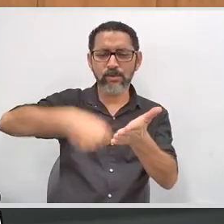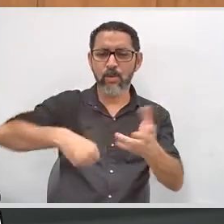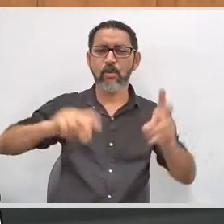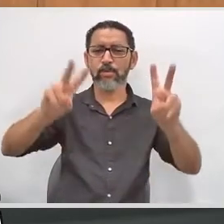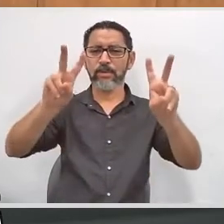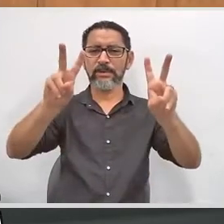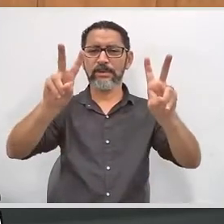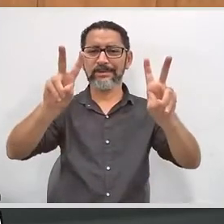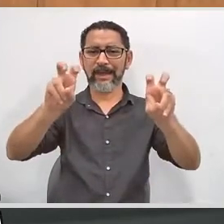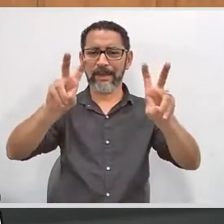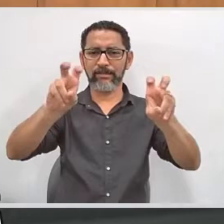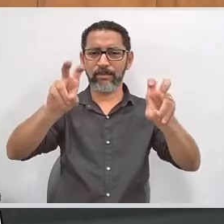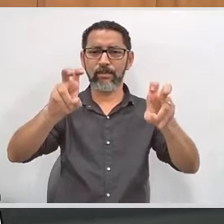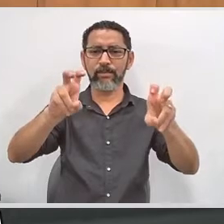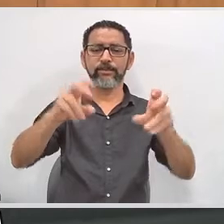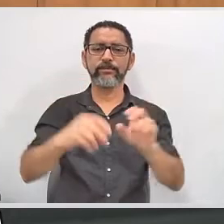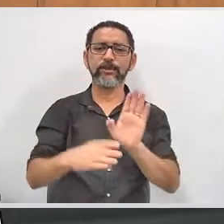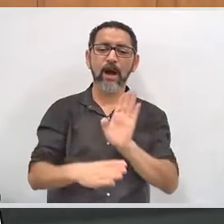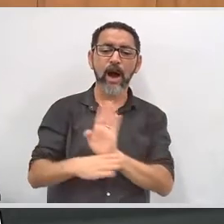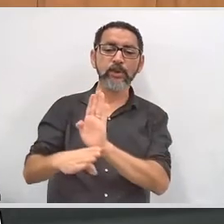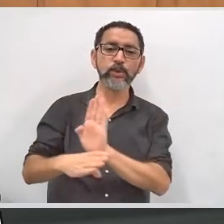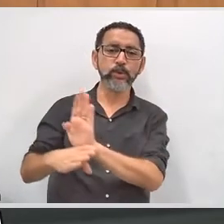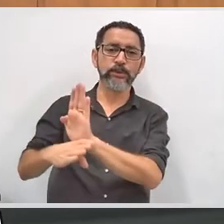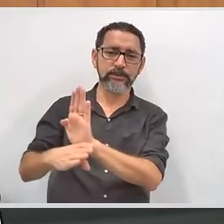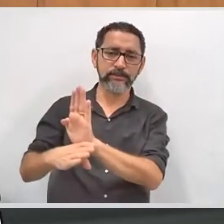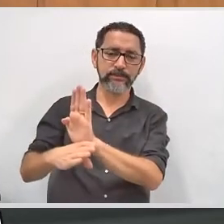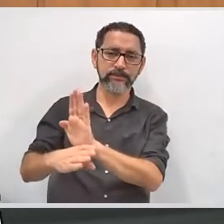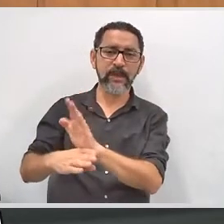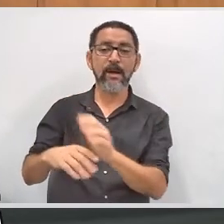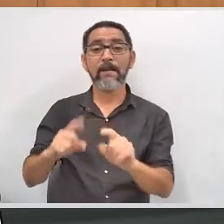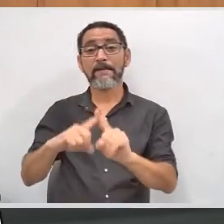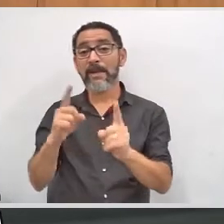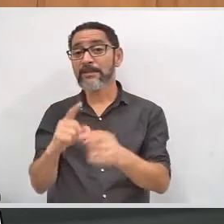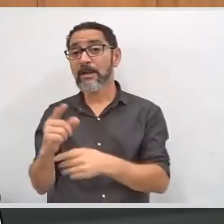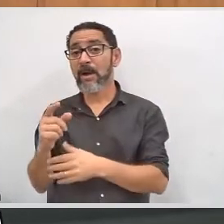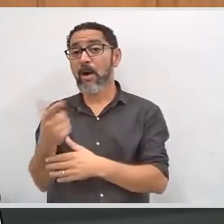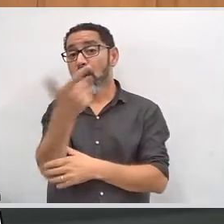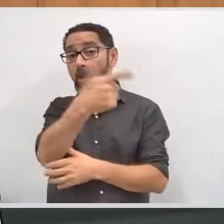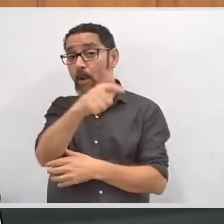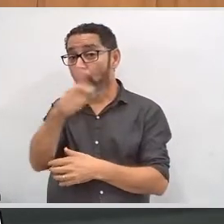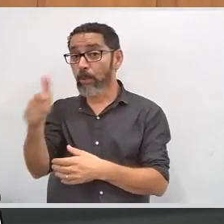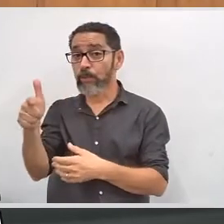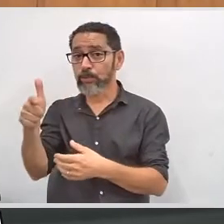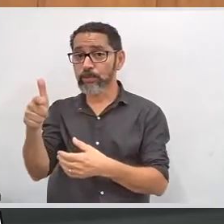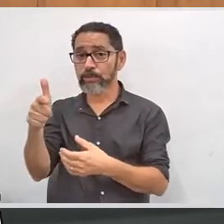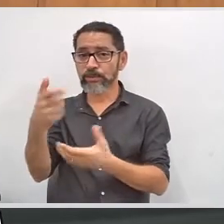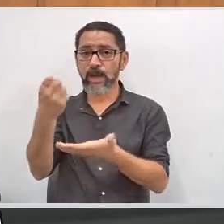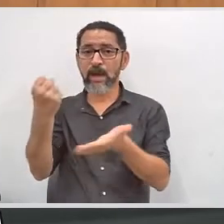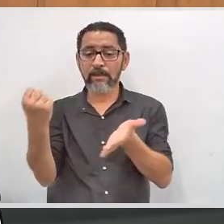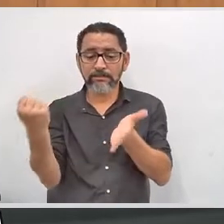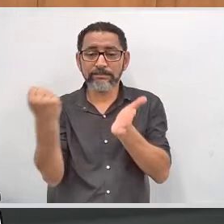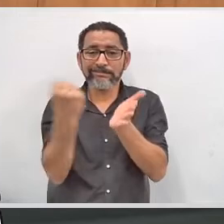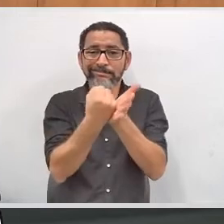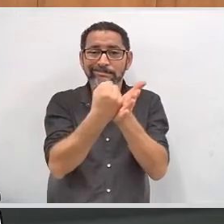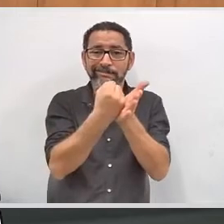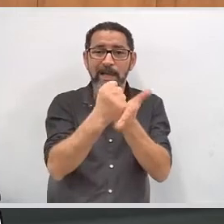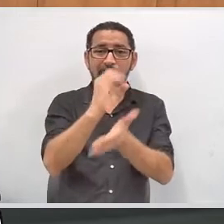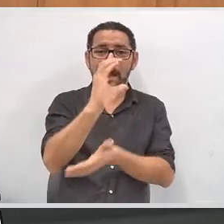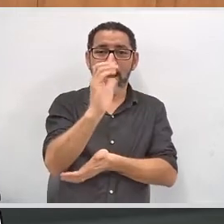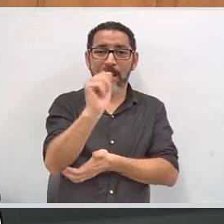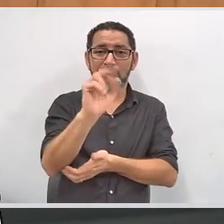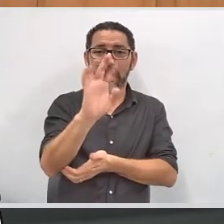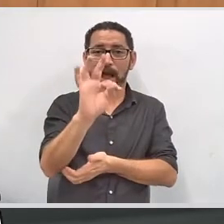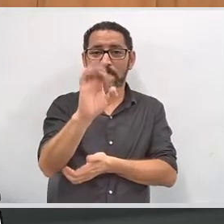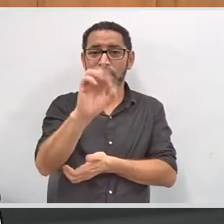junto com o apoio do chefe de cartório e demais servidores dos cartórios eleitorais, procuram fazer visitoria nos locais,